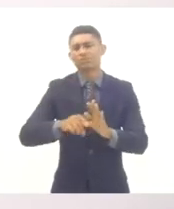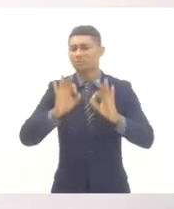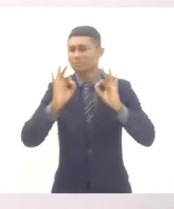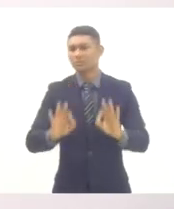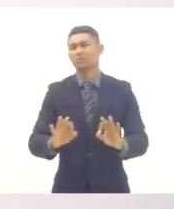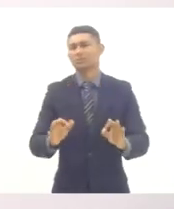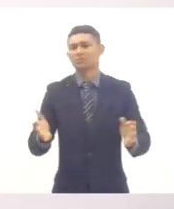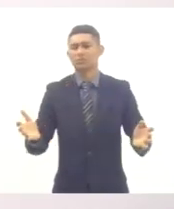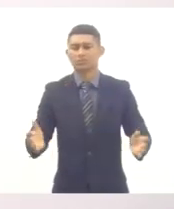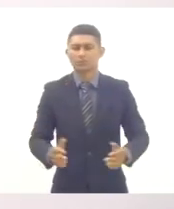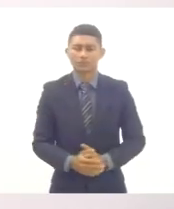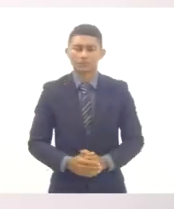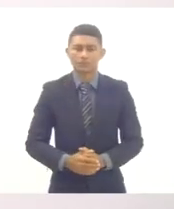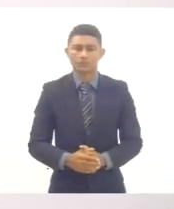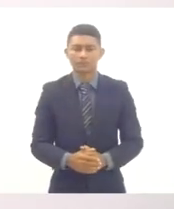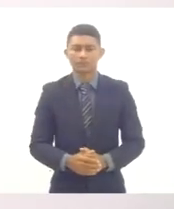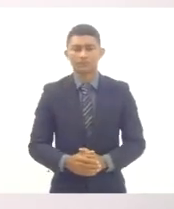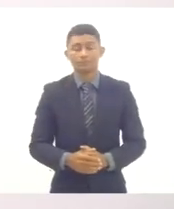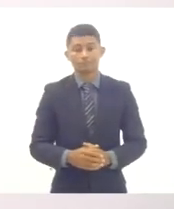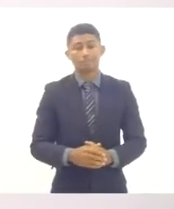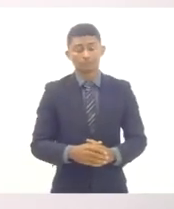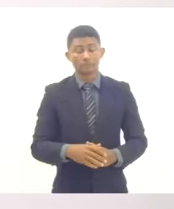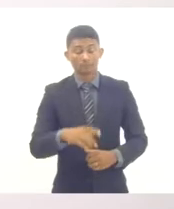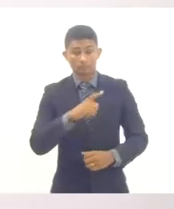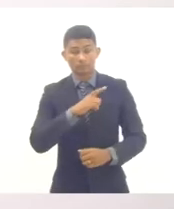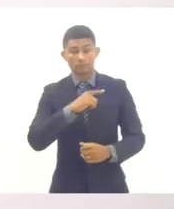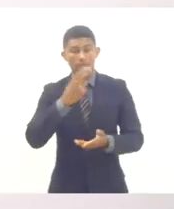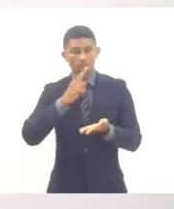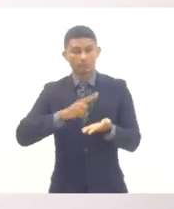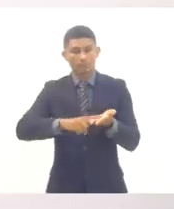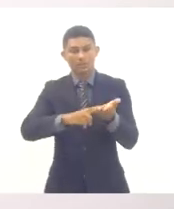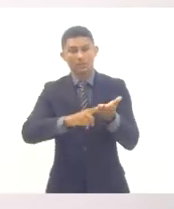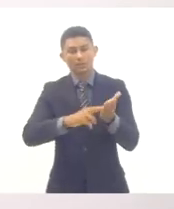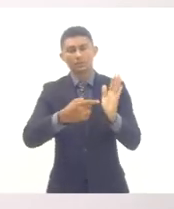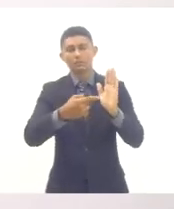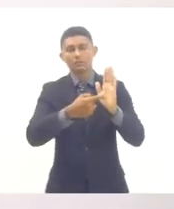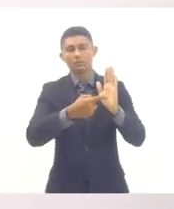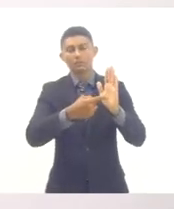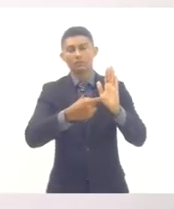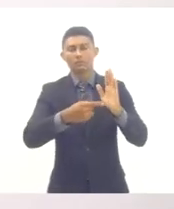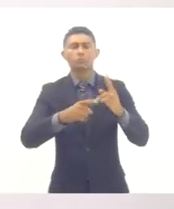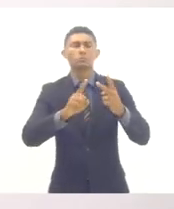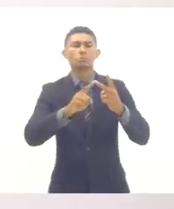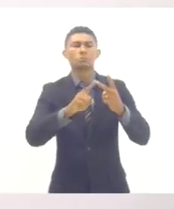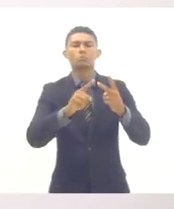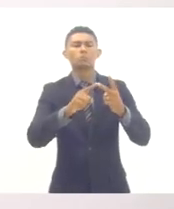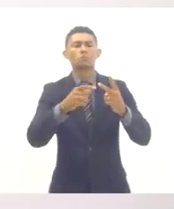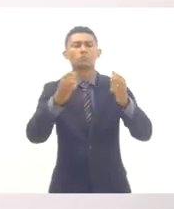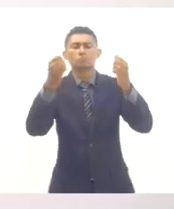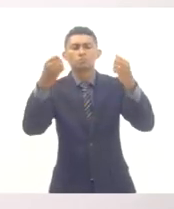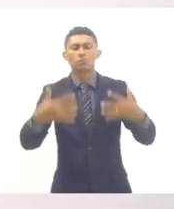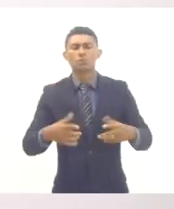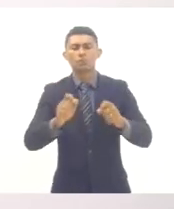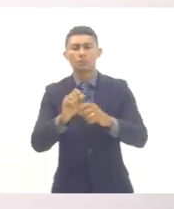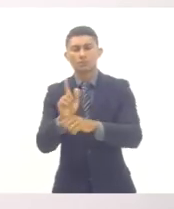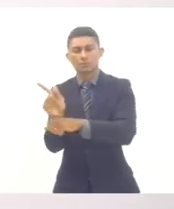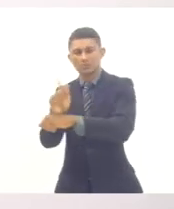financiamento. Temos uma segunda parte da carta que fala da gestão democrática. Ora,